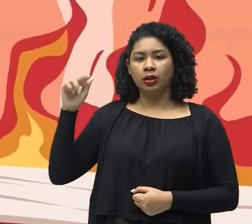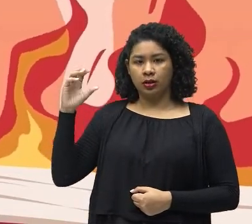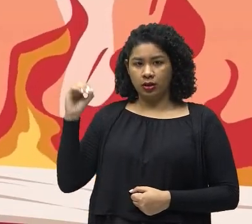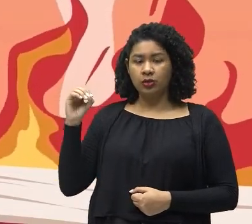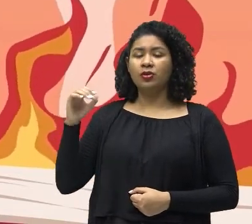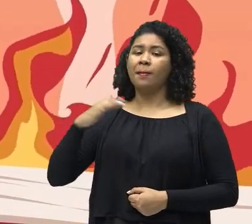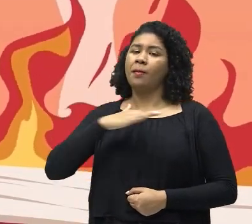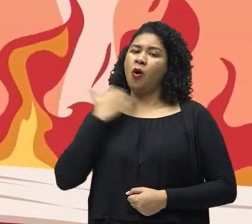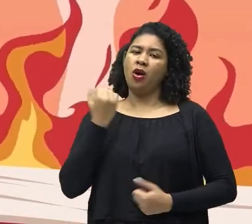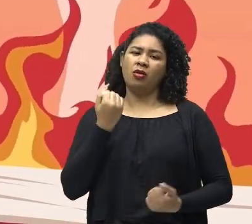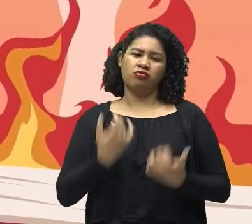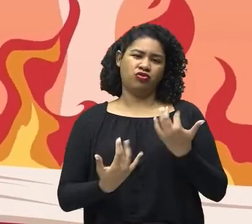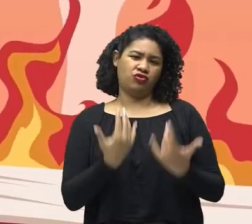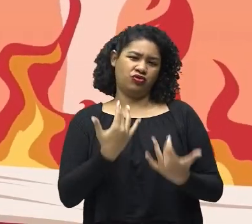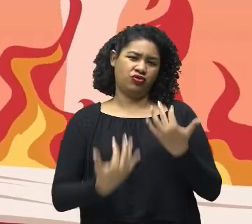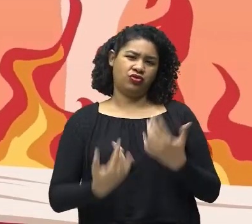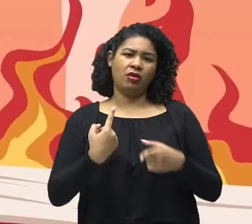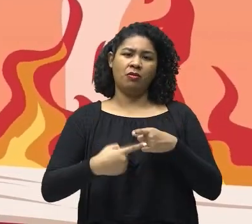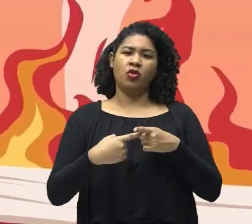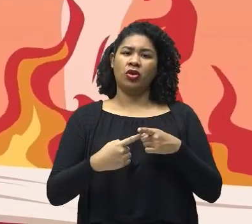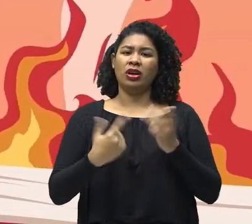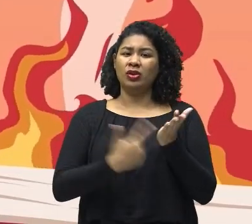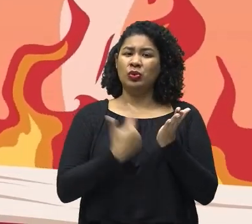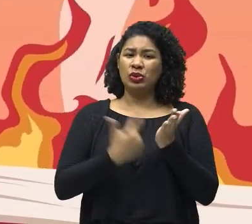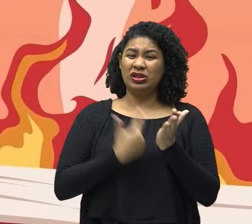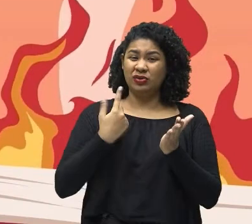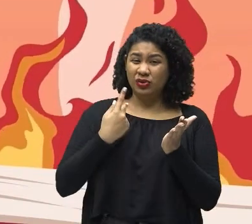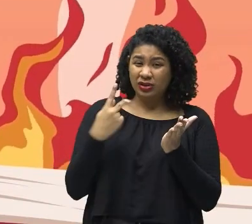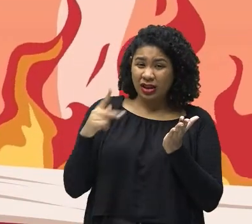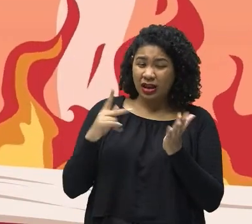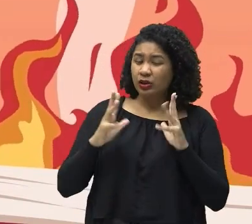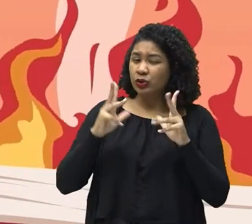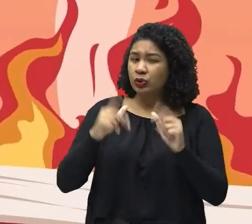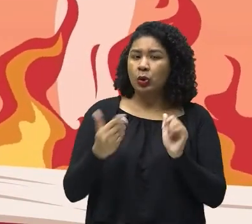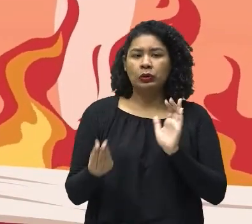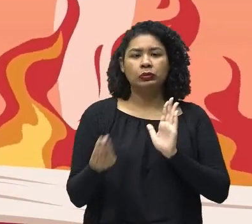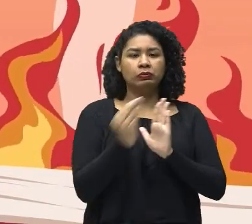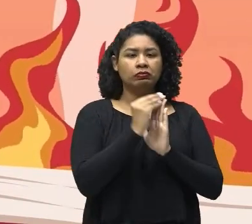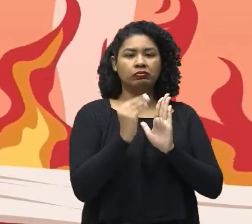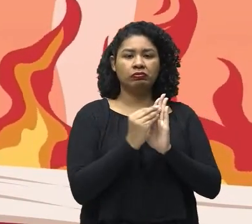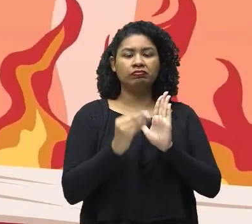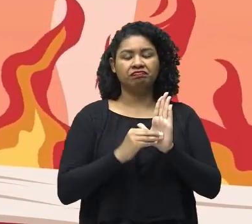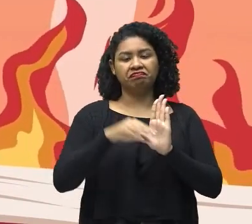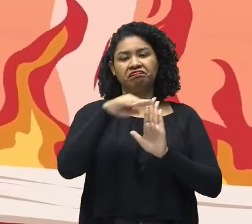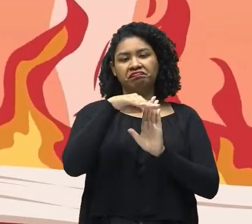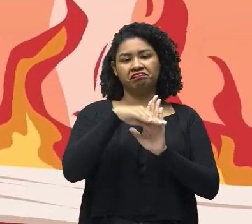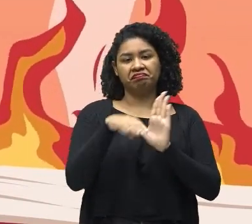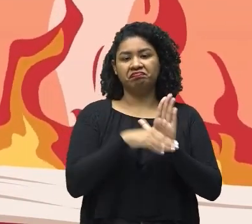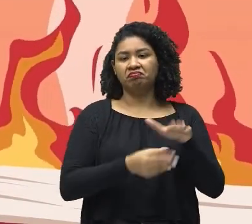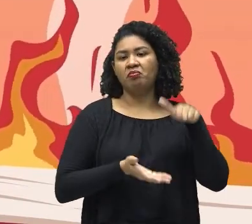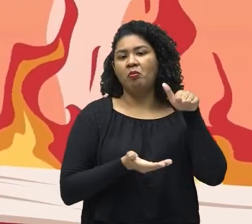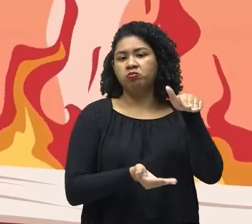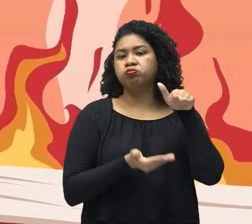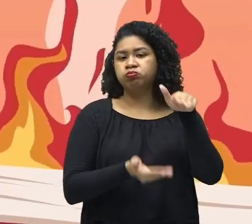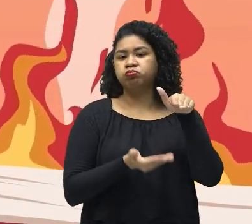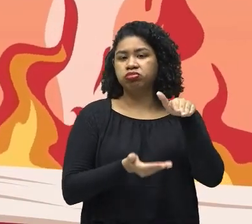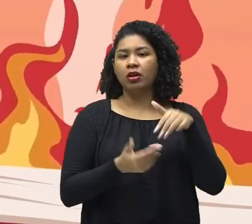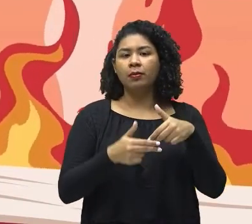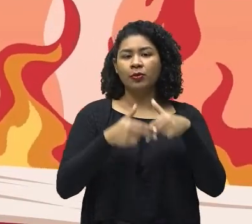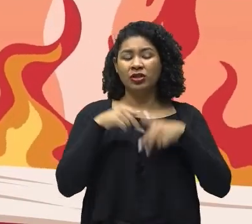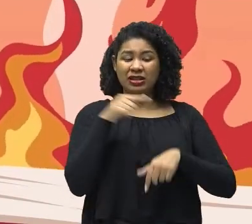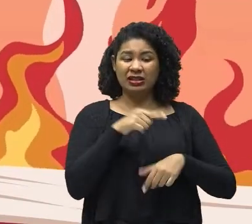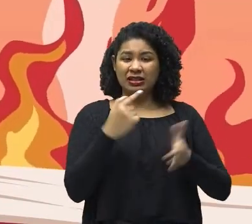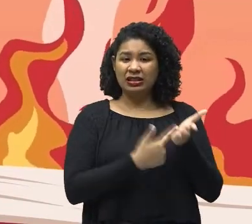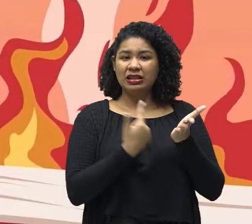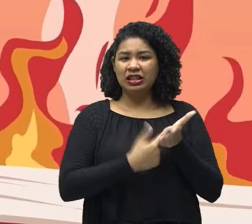Porque suas obras Estavam todas nesse index Libroro Proibitorum. Então, gente, Esse livro Só foi rasgado